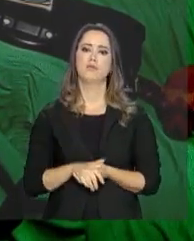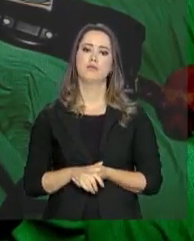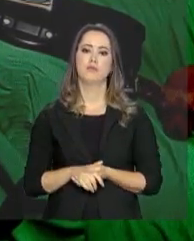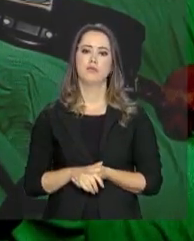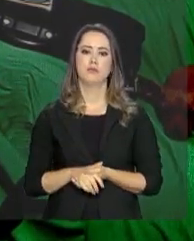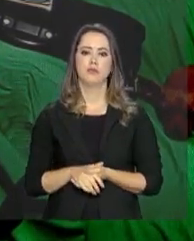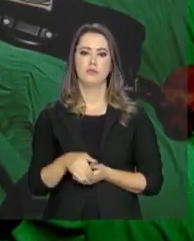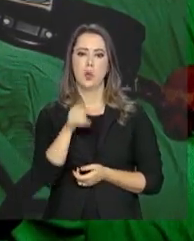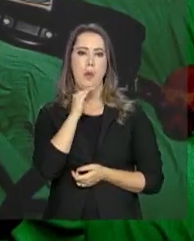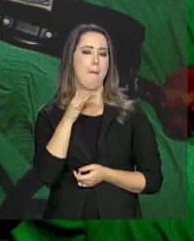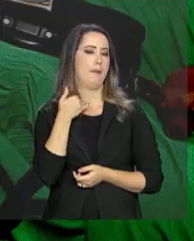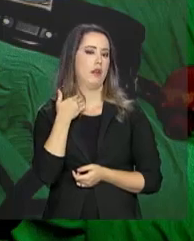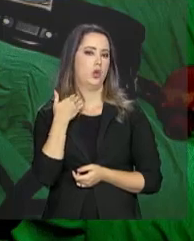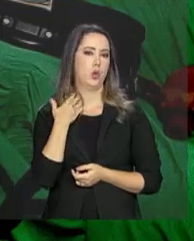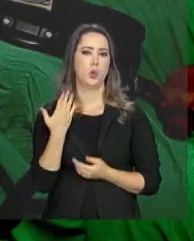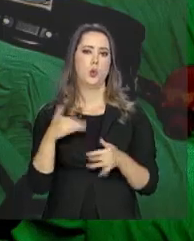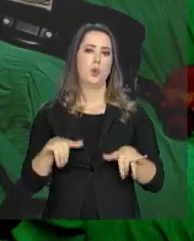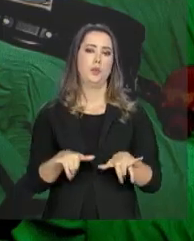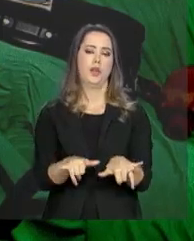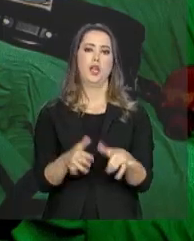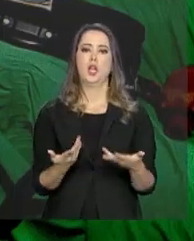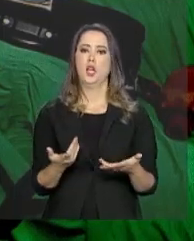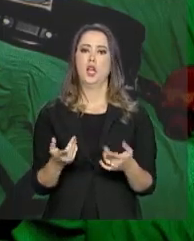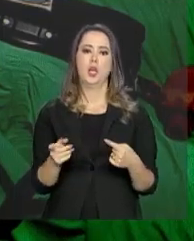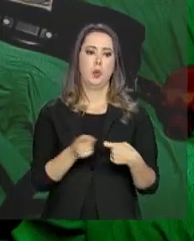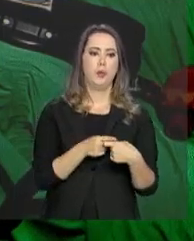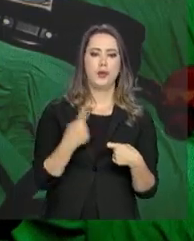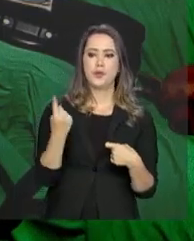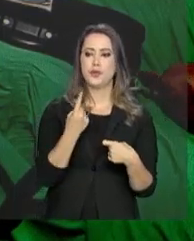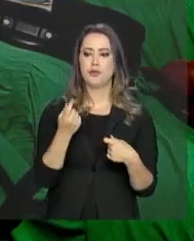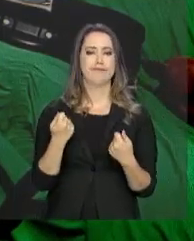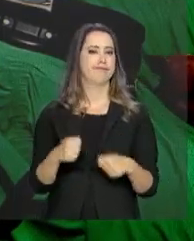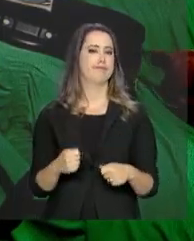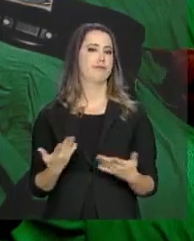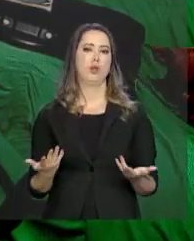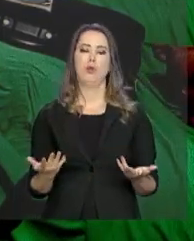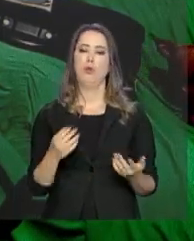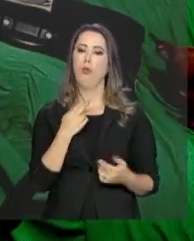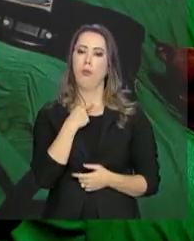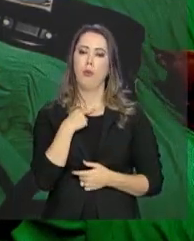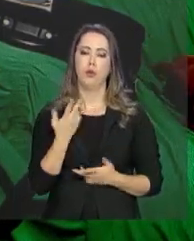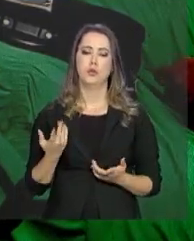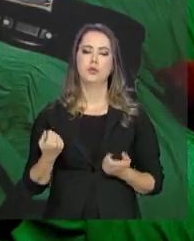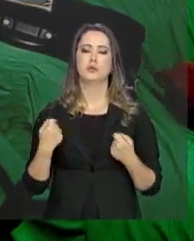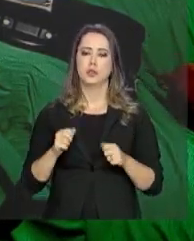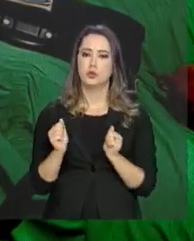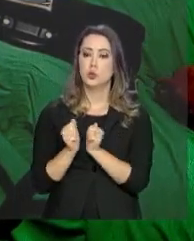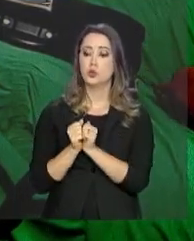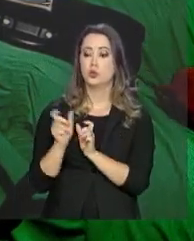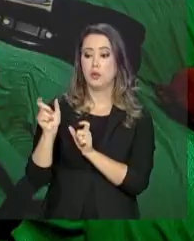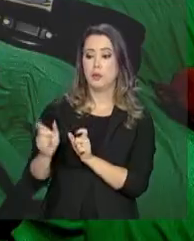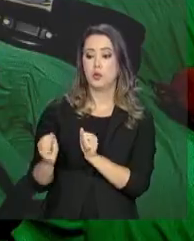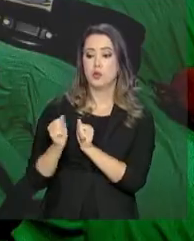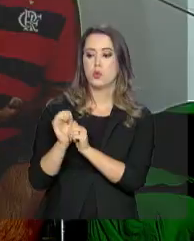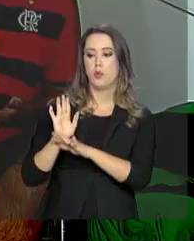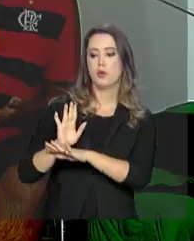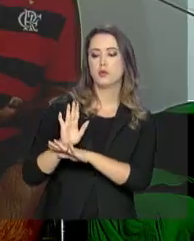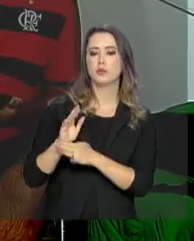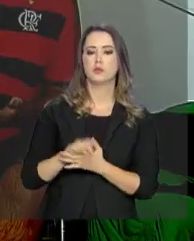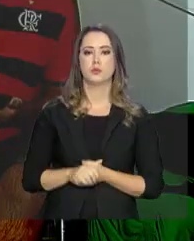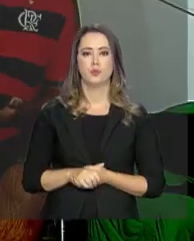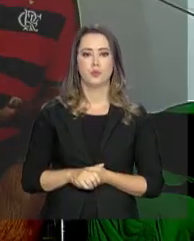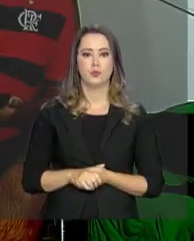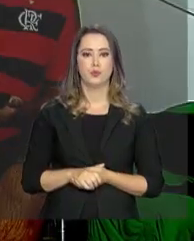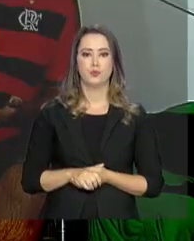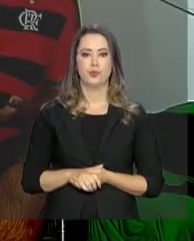e por exemplo, num banco, num mercado, numa consulta médica. Tem que ser alguém te acompanhando, para te auxiliar e te ajudar. A